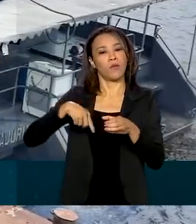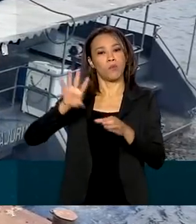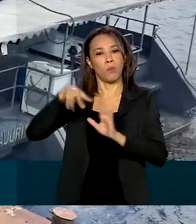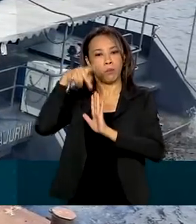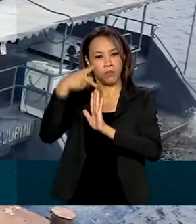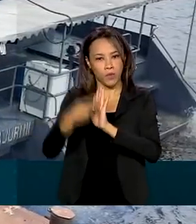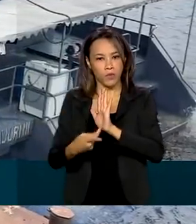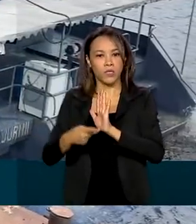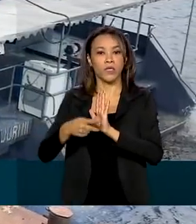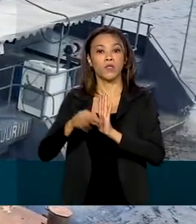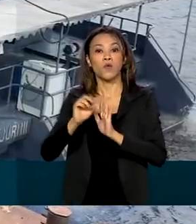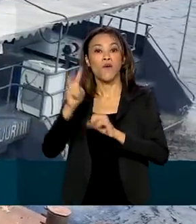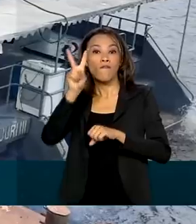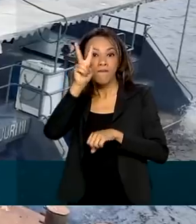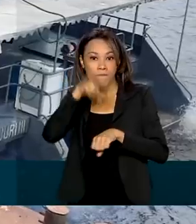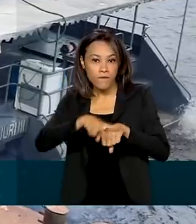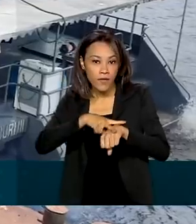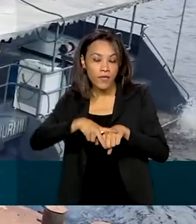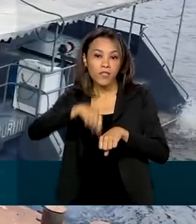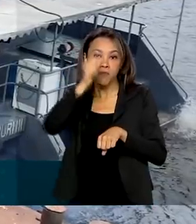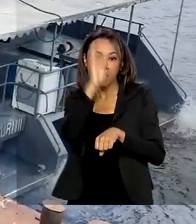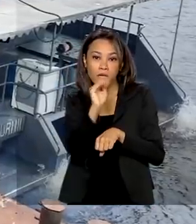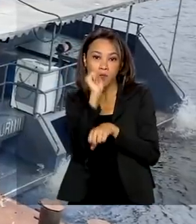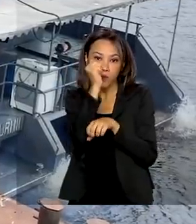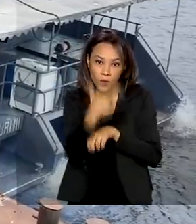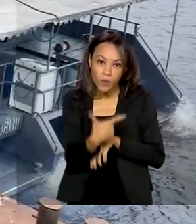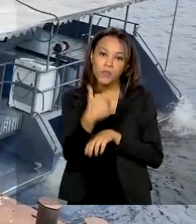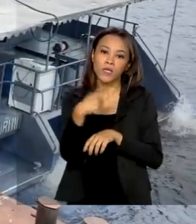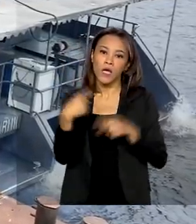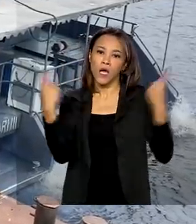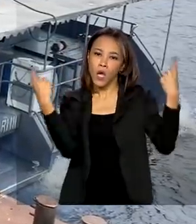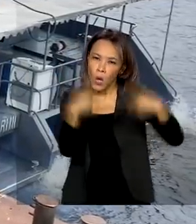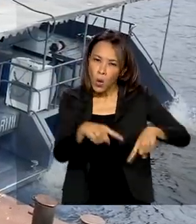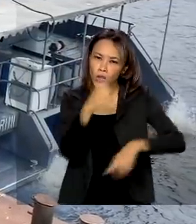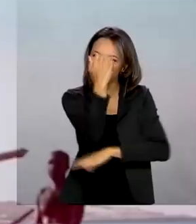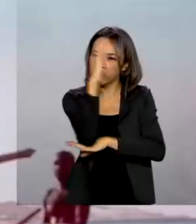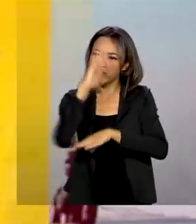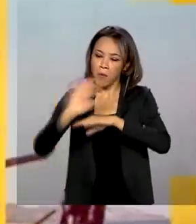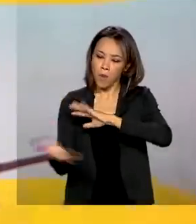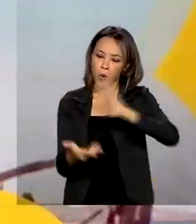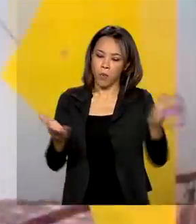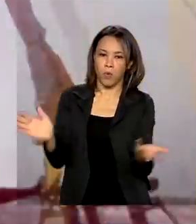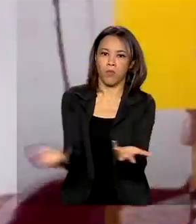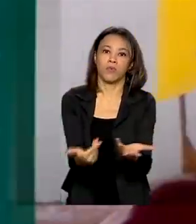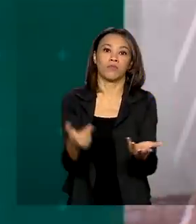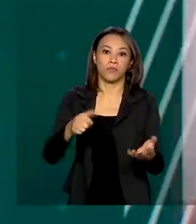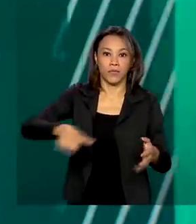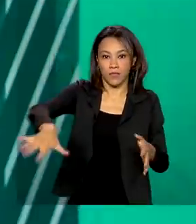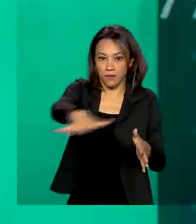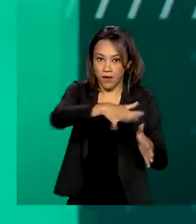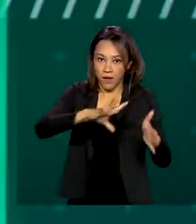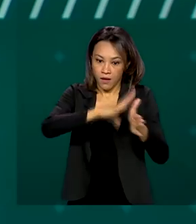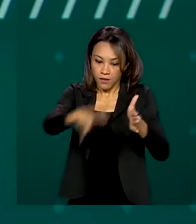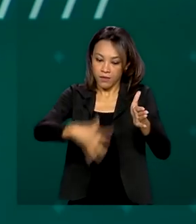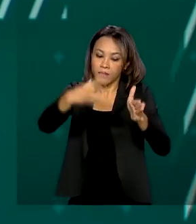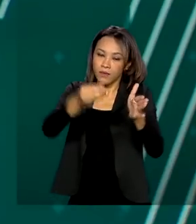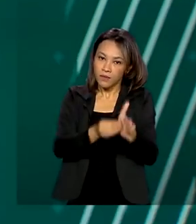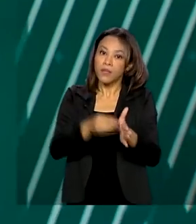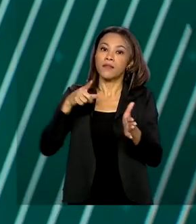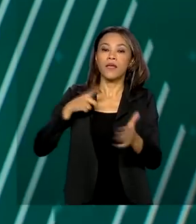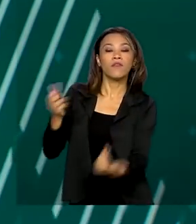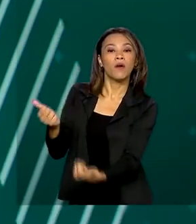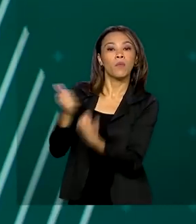2, que visa prevenir e combater crimes ambientais na Amazônia Legal. A fiscalização na região conta com a